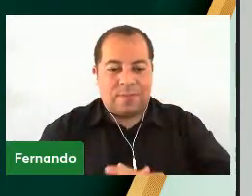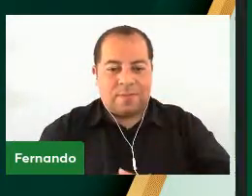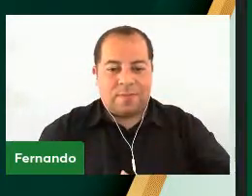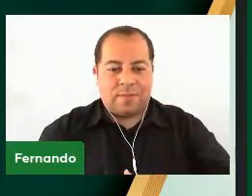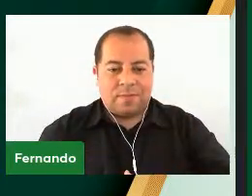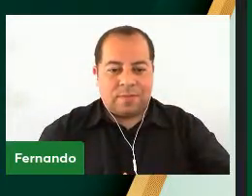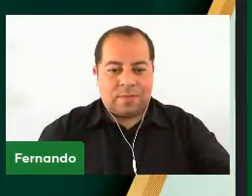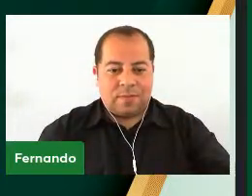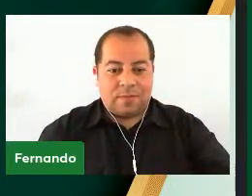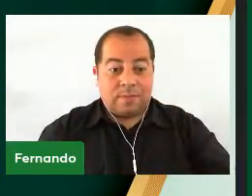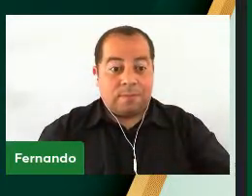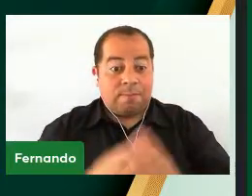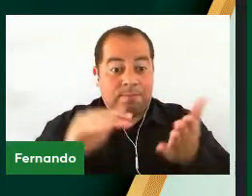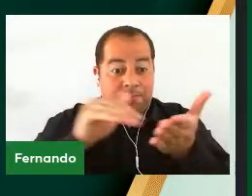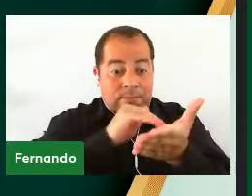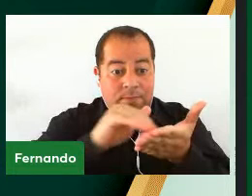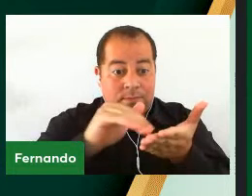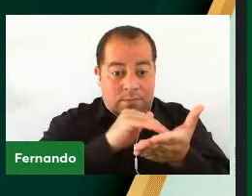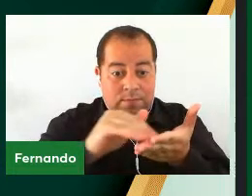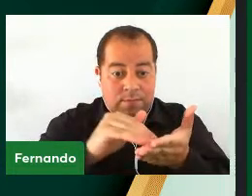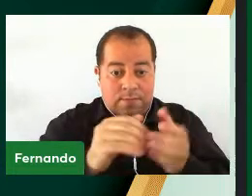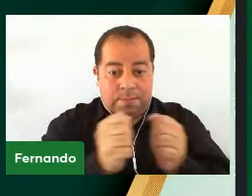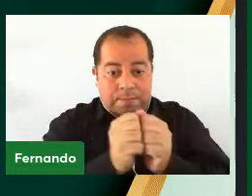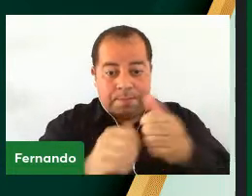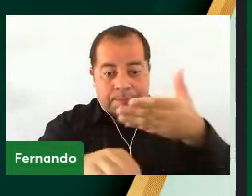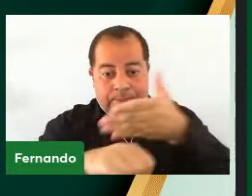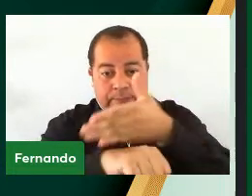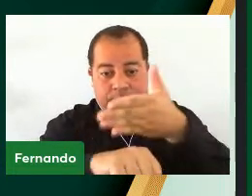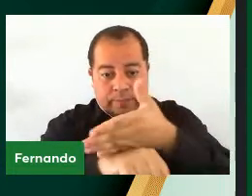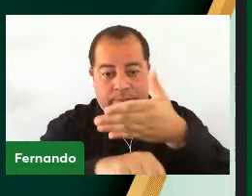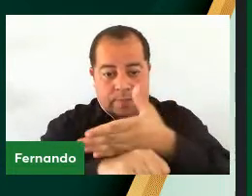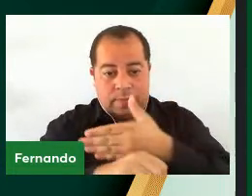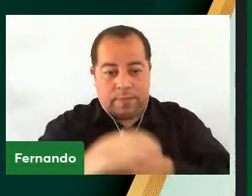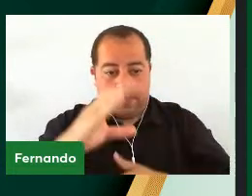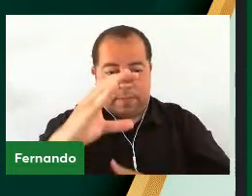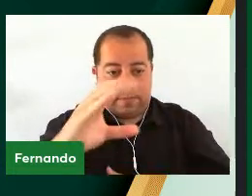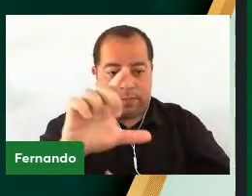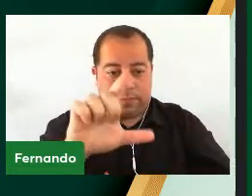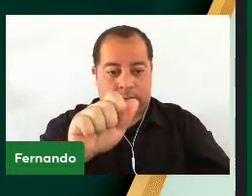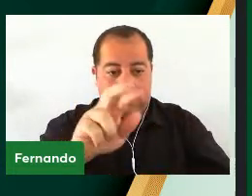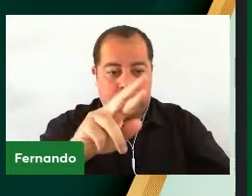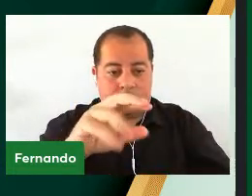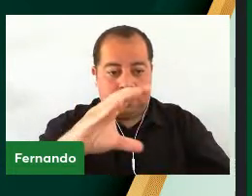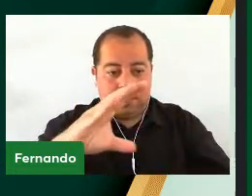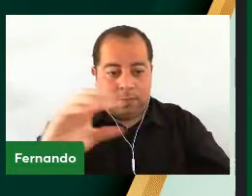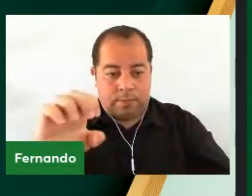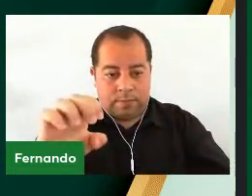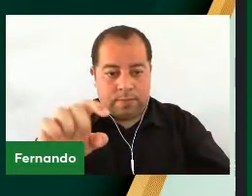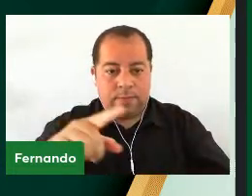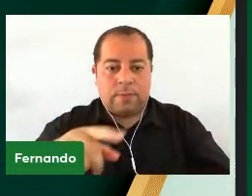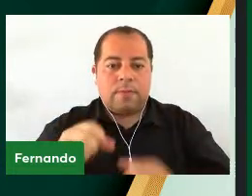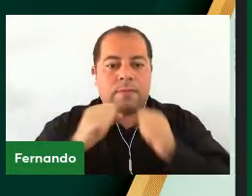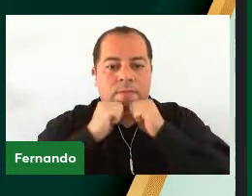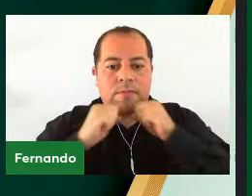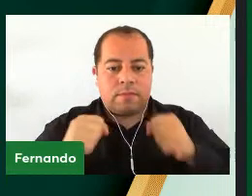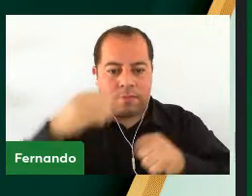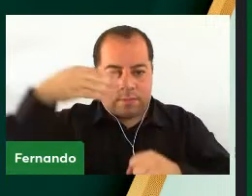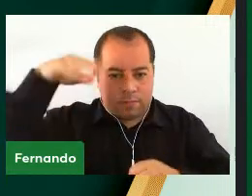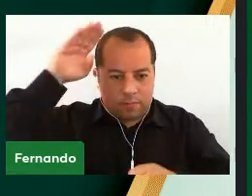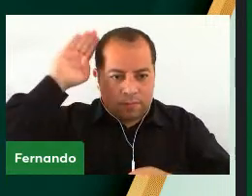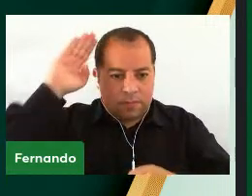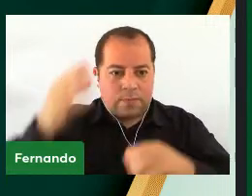Secretariando essa solenidade, contamos com a presença de Clarice Lopes Boaz, da Secretaria Acadêmica do Campus